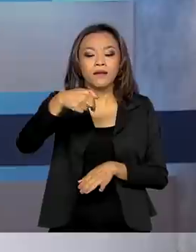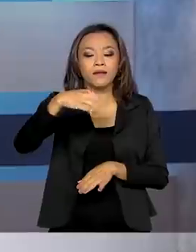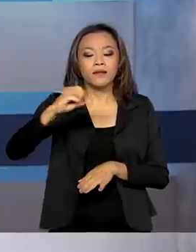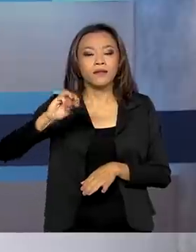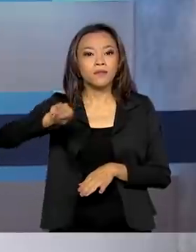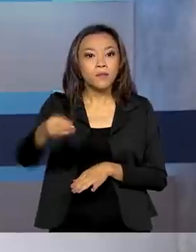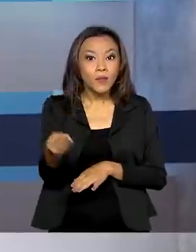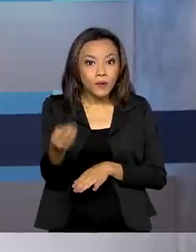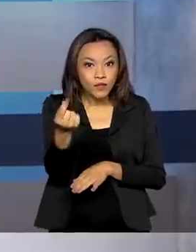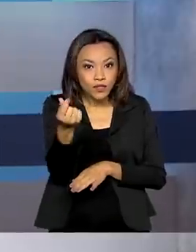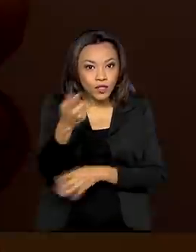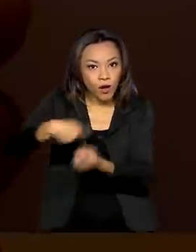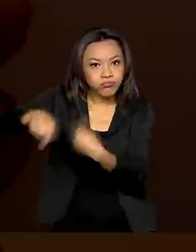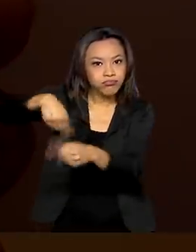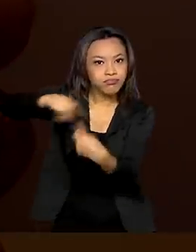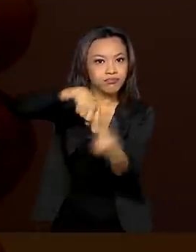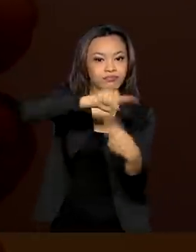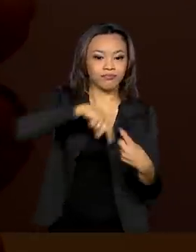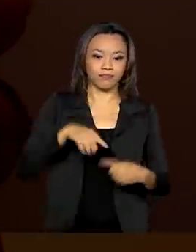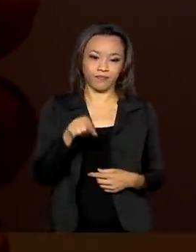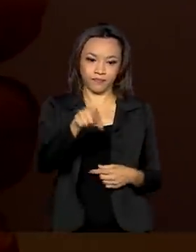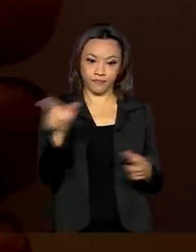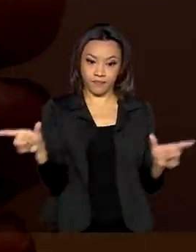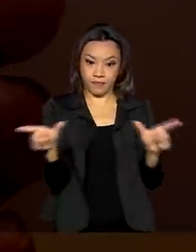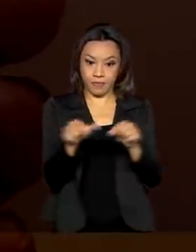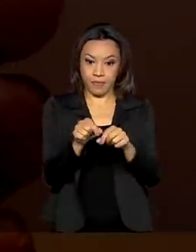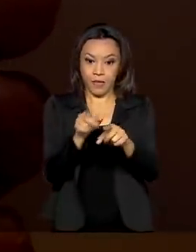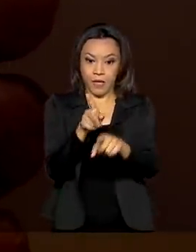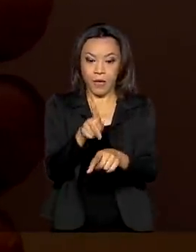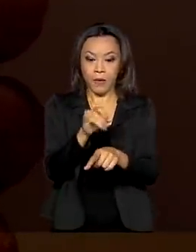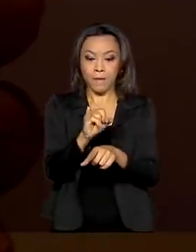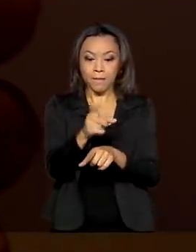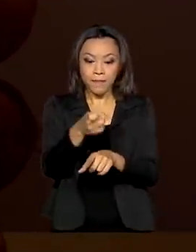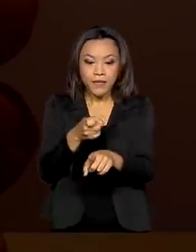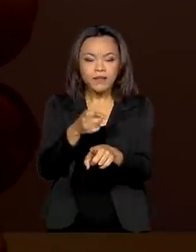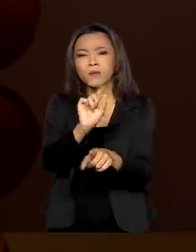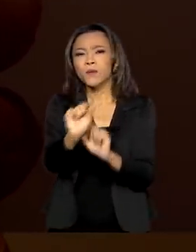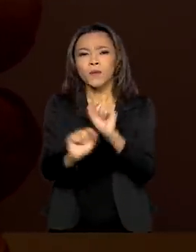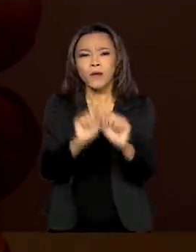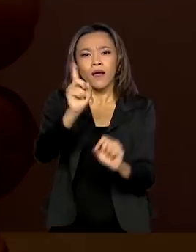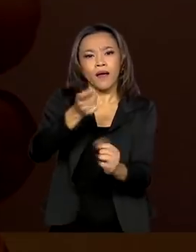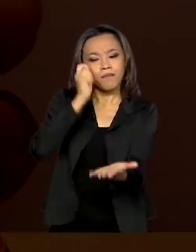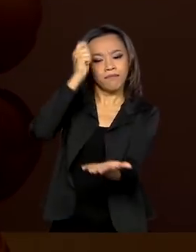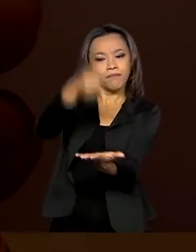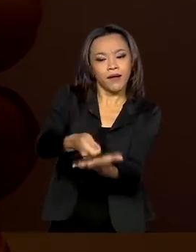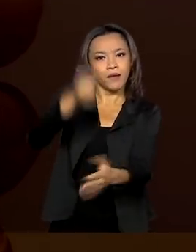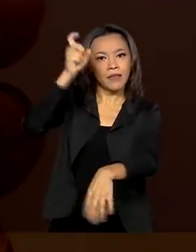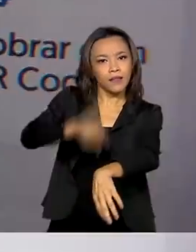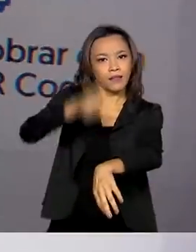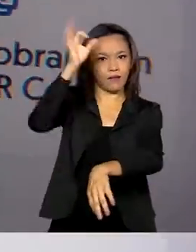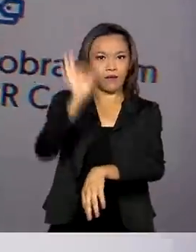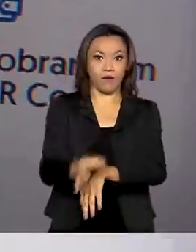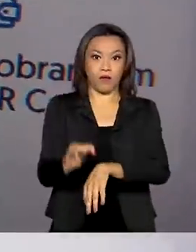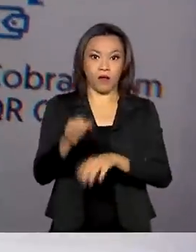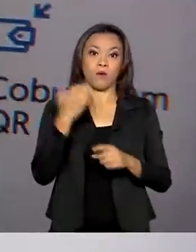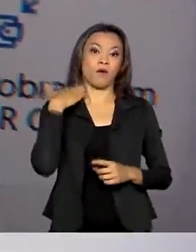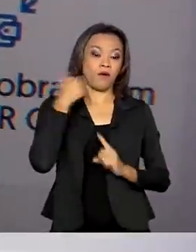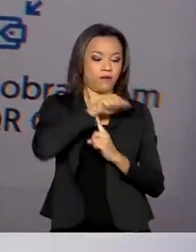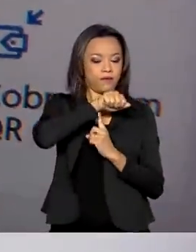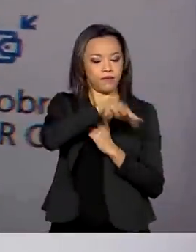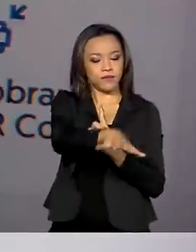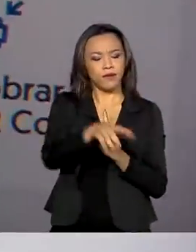movimentados. O PIX é um meio de pagamento instantâneo que, segundo o Banco Central,